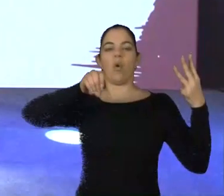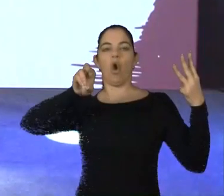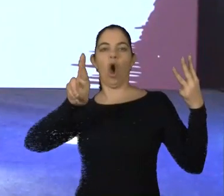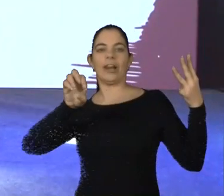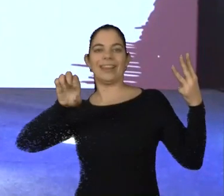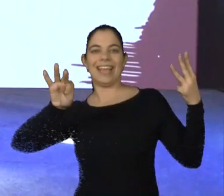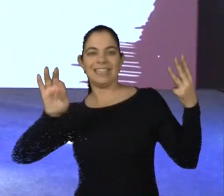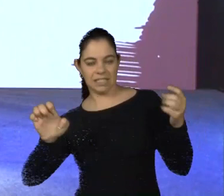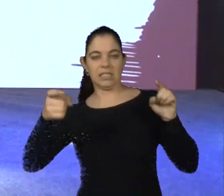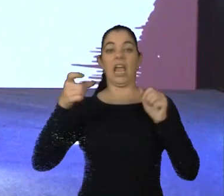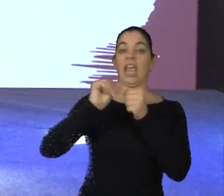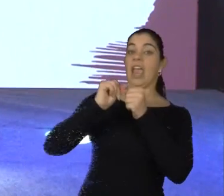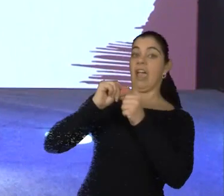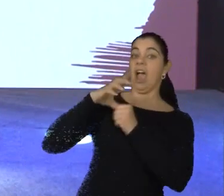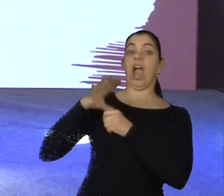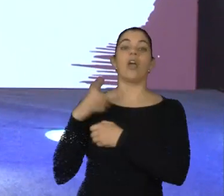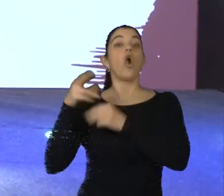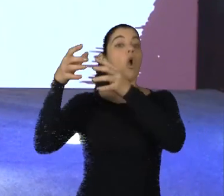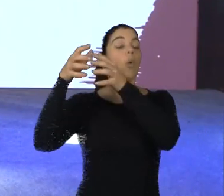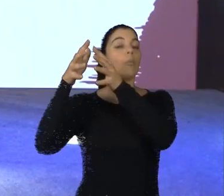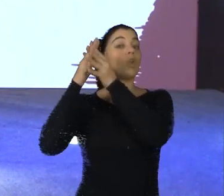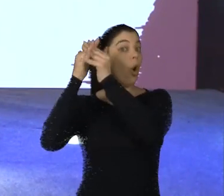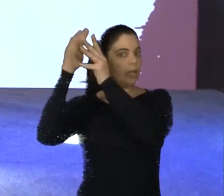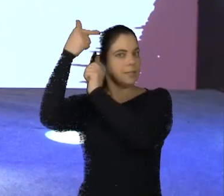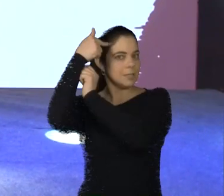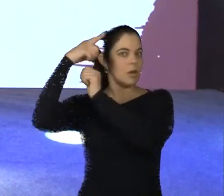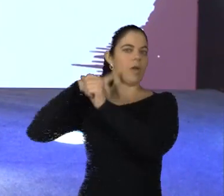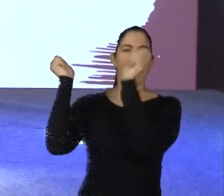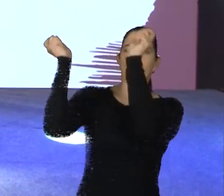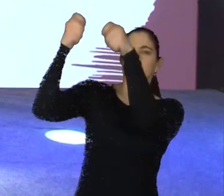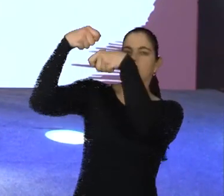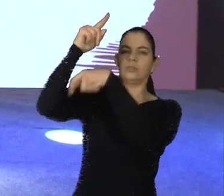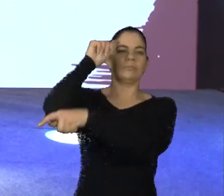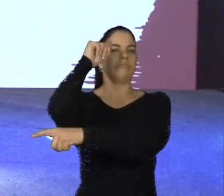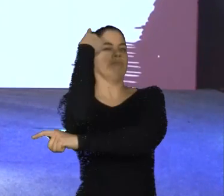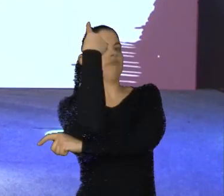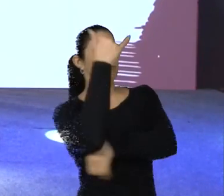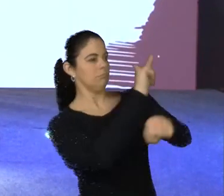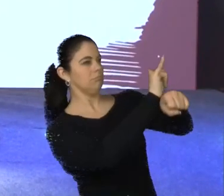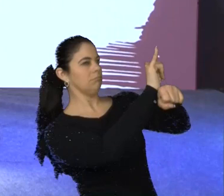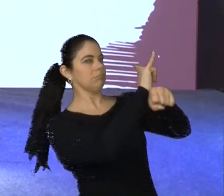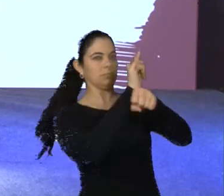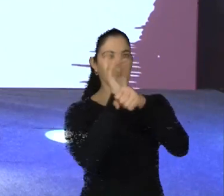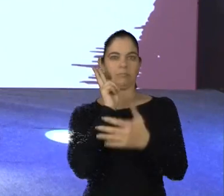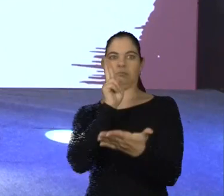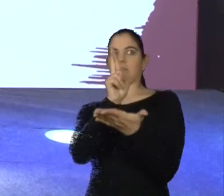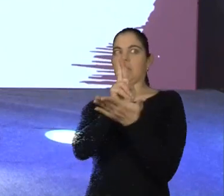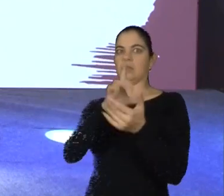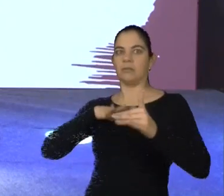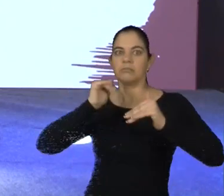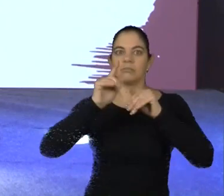mágica da cognição, que dá para a gente a capacidade do pensamento, da elaboração de estratégias, realização de tarefas